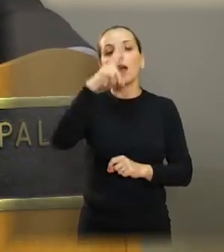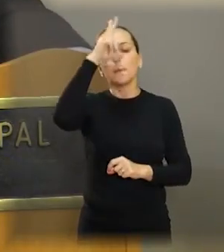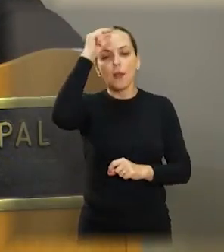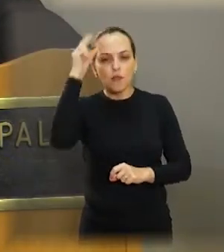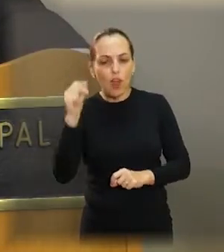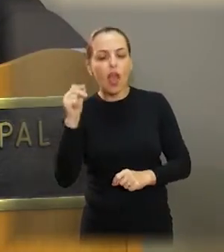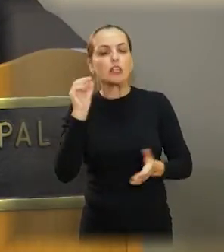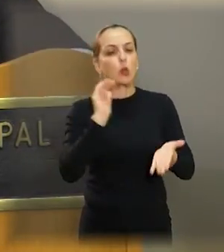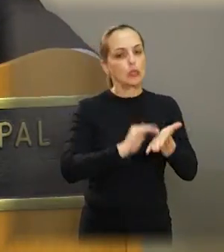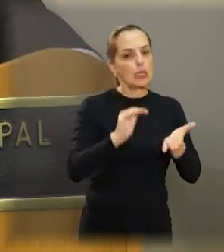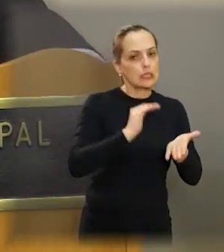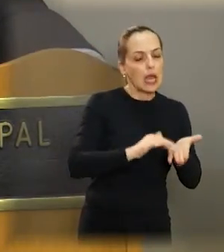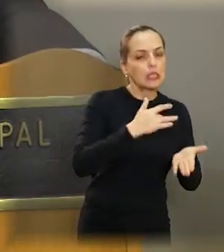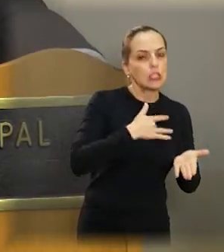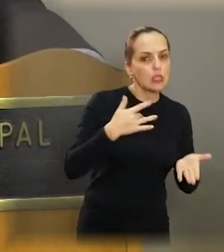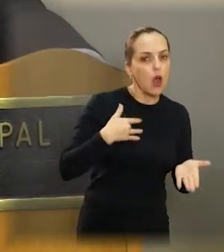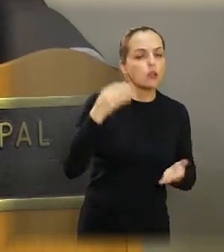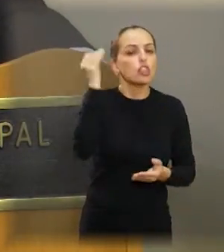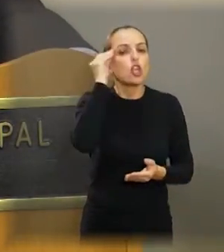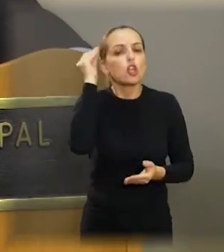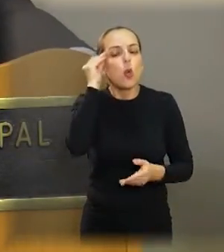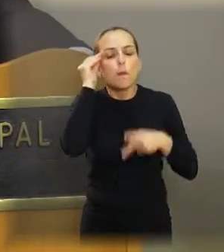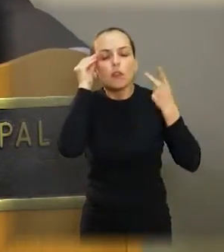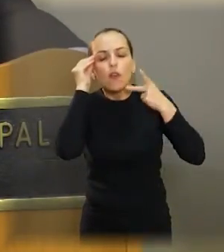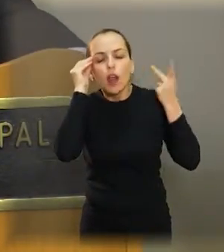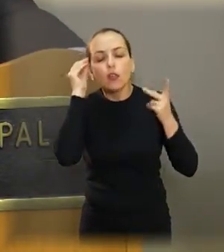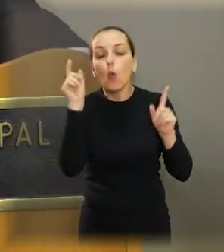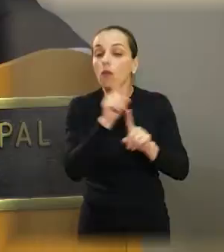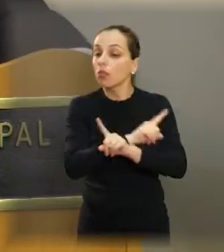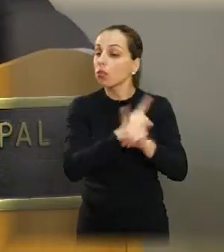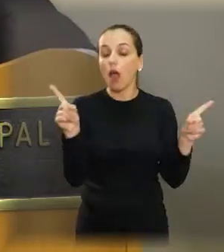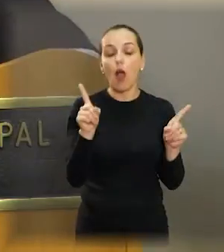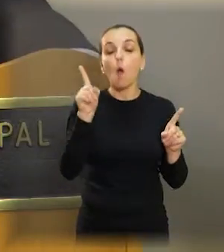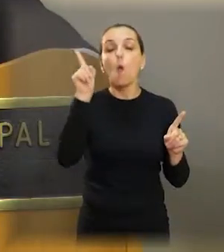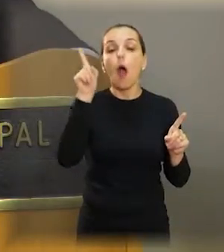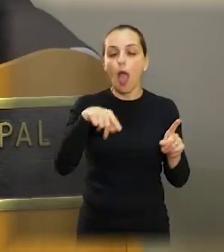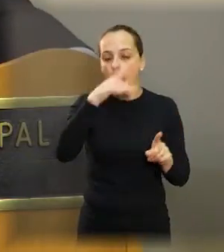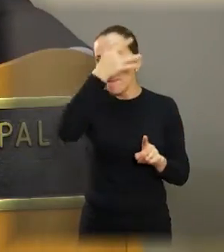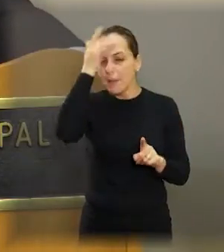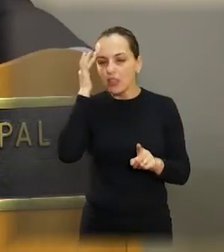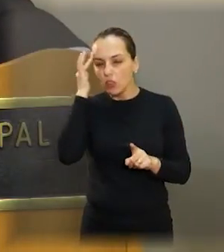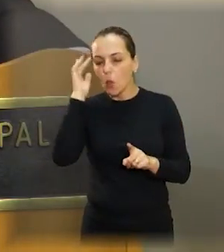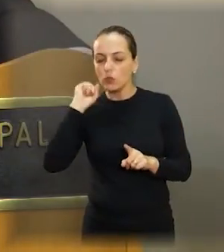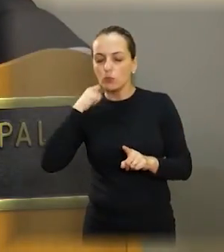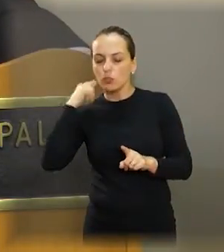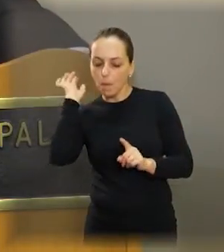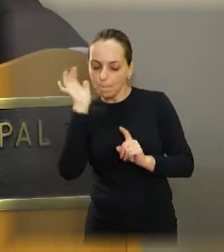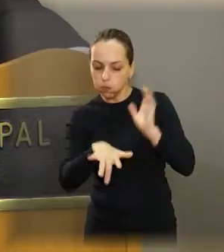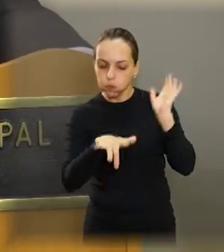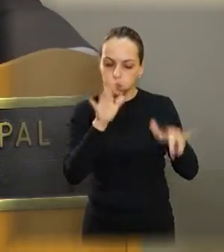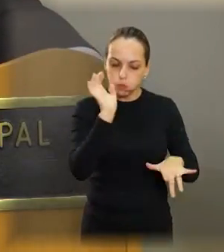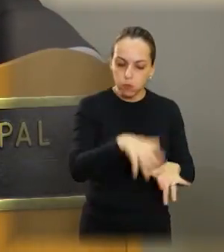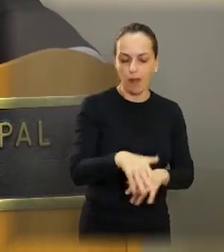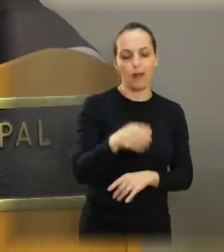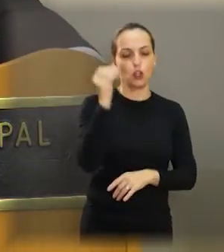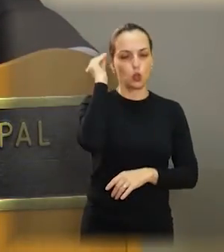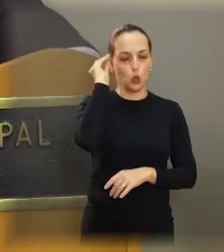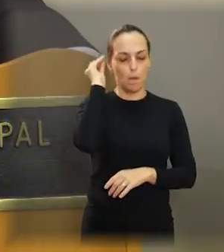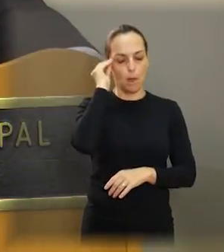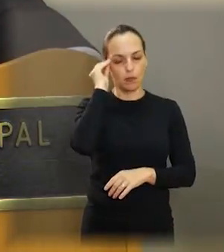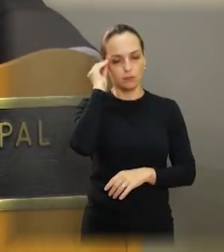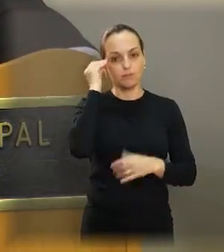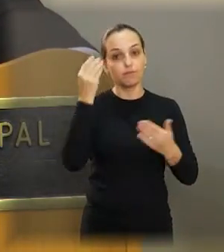Da secretária de Naim? Do vereador? Não. É o próprio moradores dos bairros que está jogando. Então, eu peço aqui,